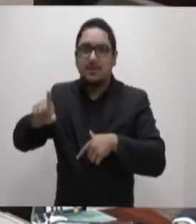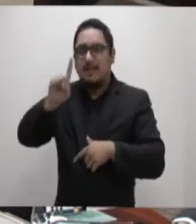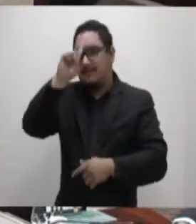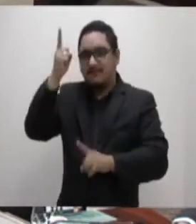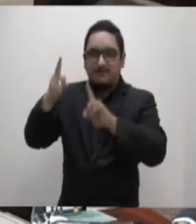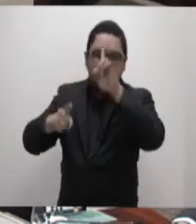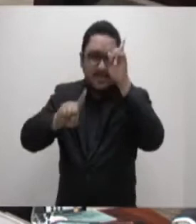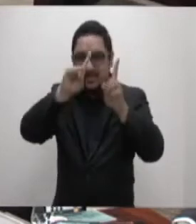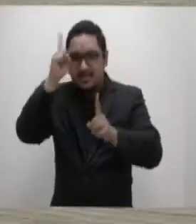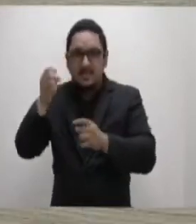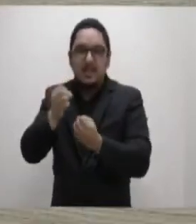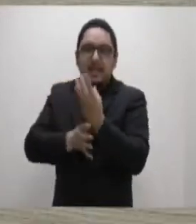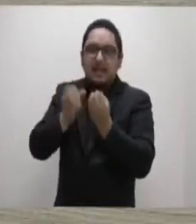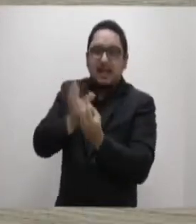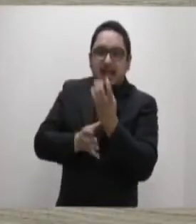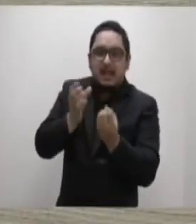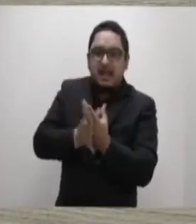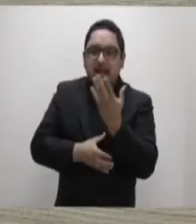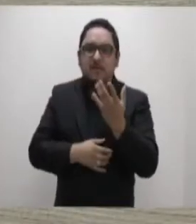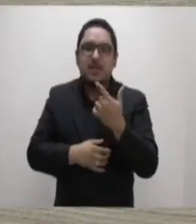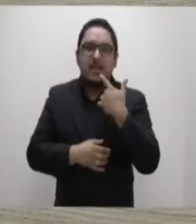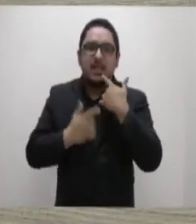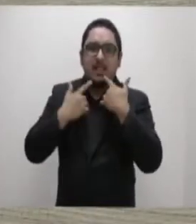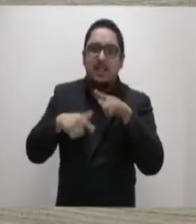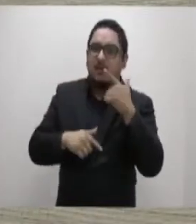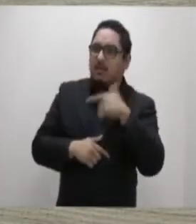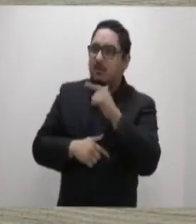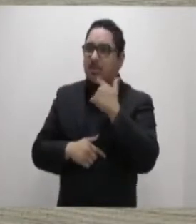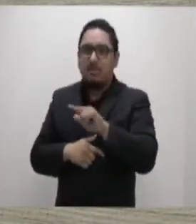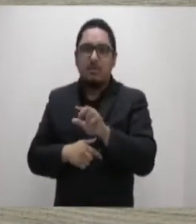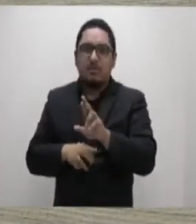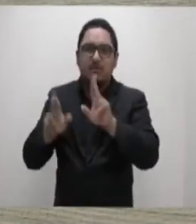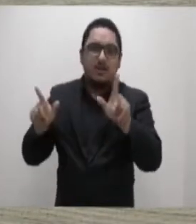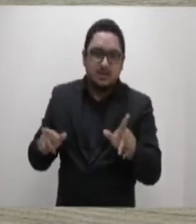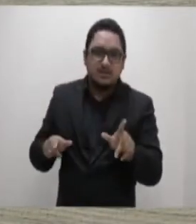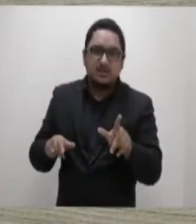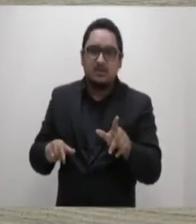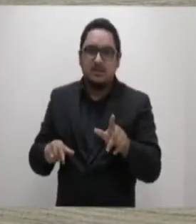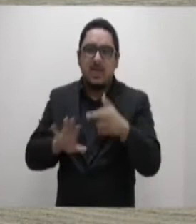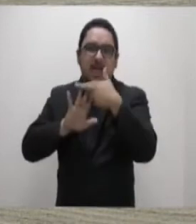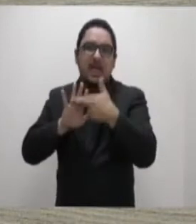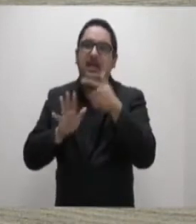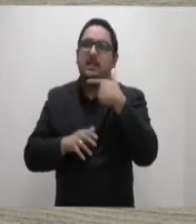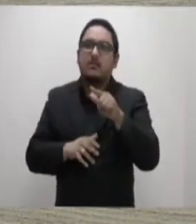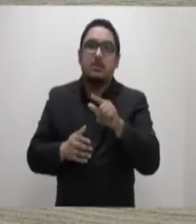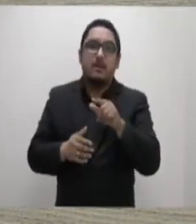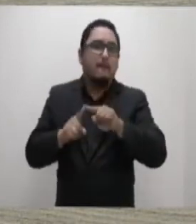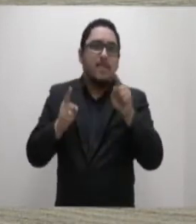criando línguas, criando fatos que são inexistentes,